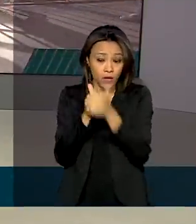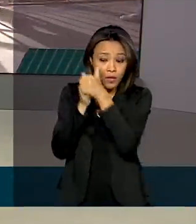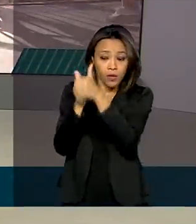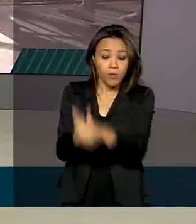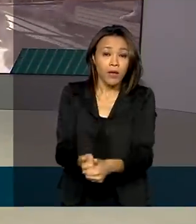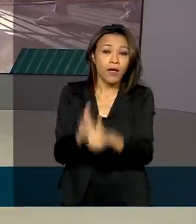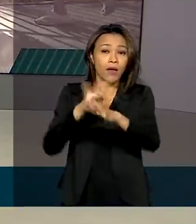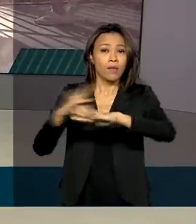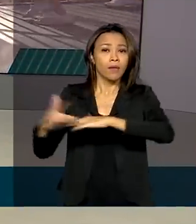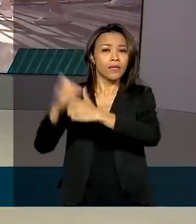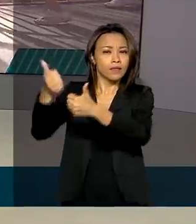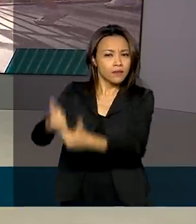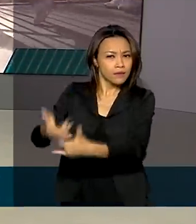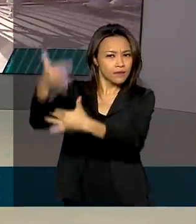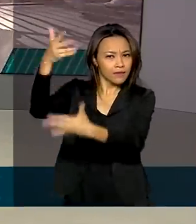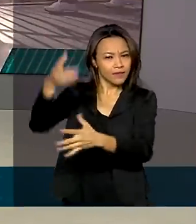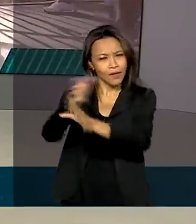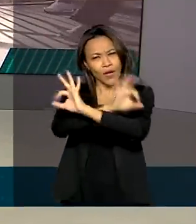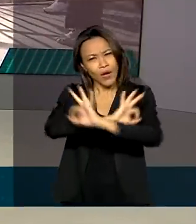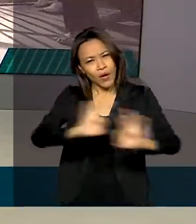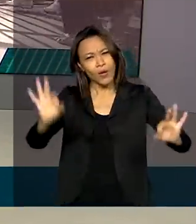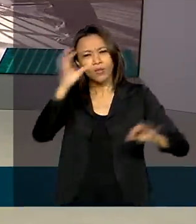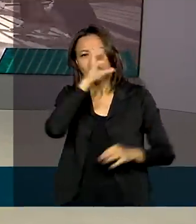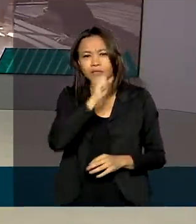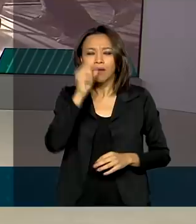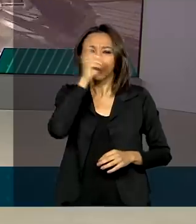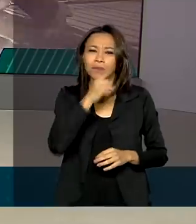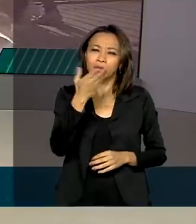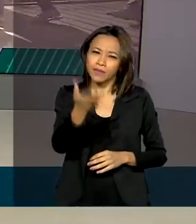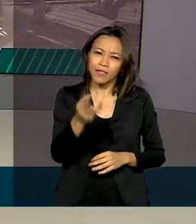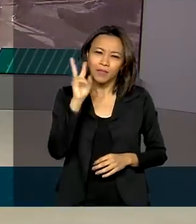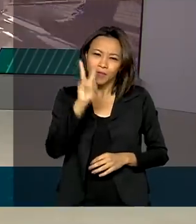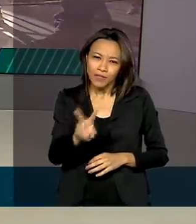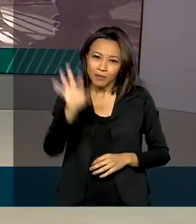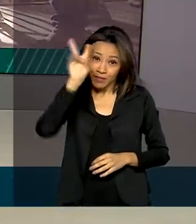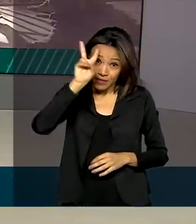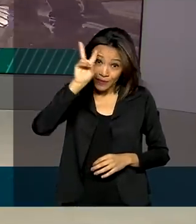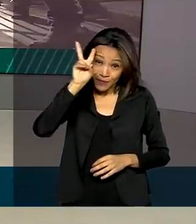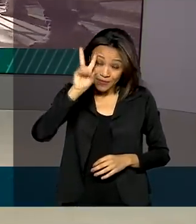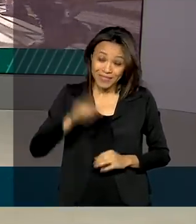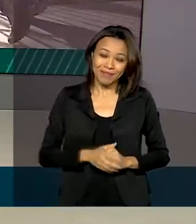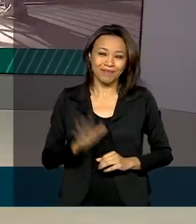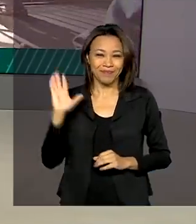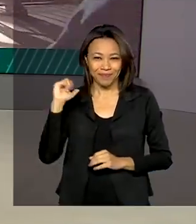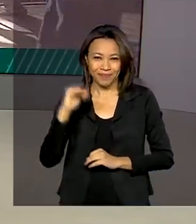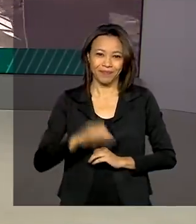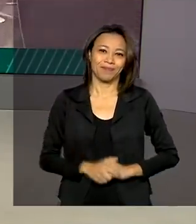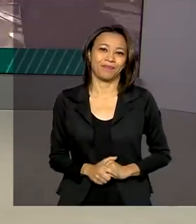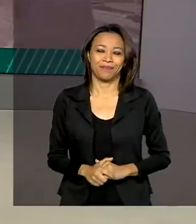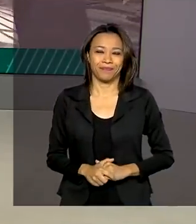também pelas redes sociais. Um ótimo fim de semana para você. Nos vemos na segunda-feira. Até lá!